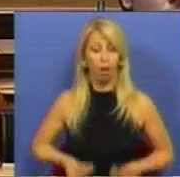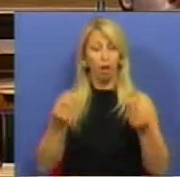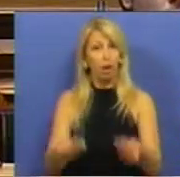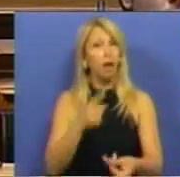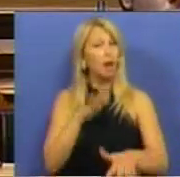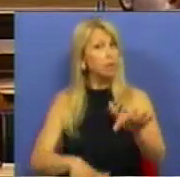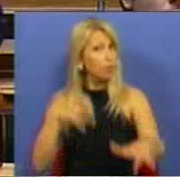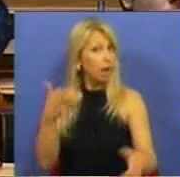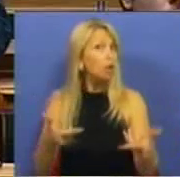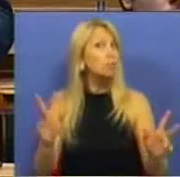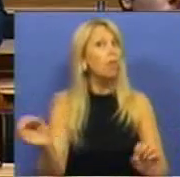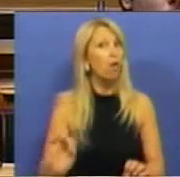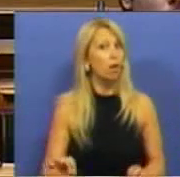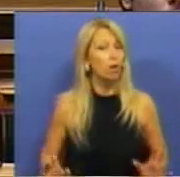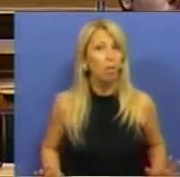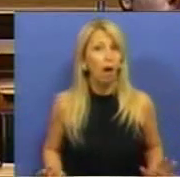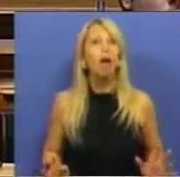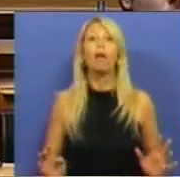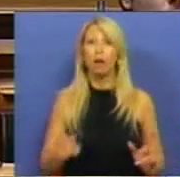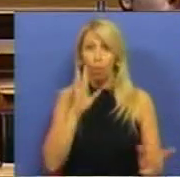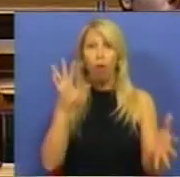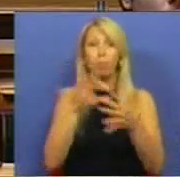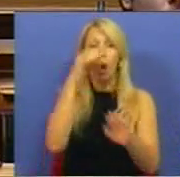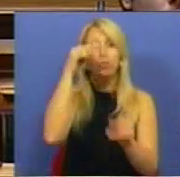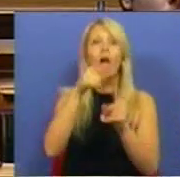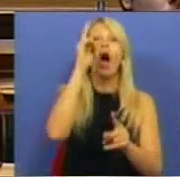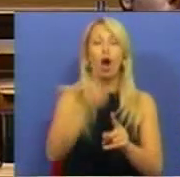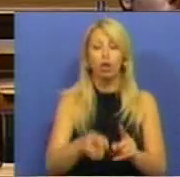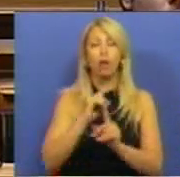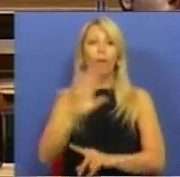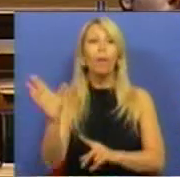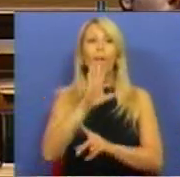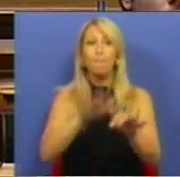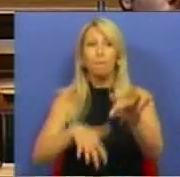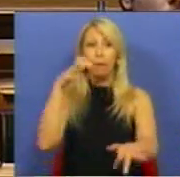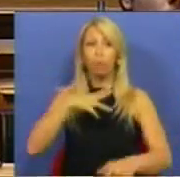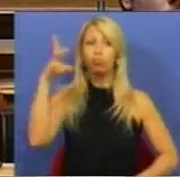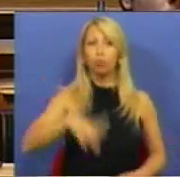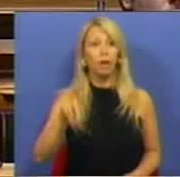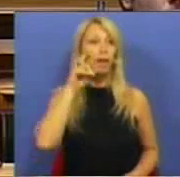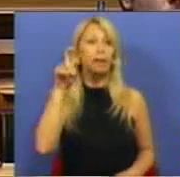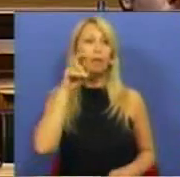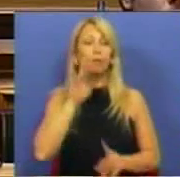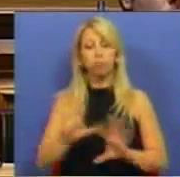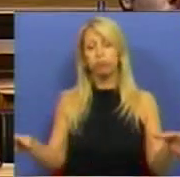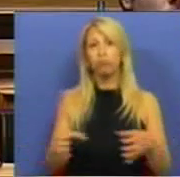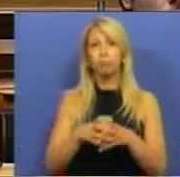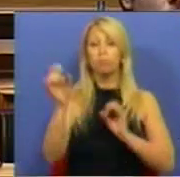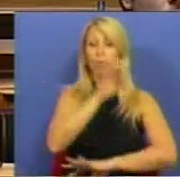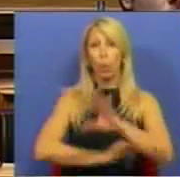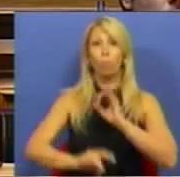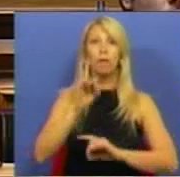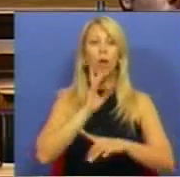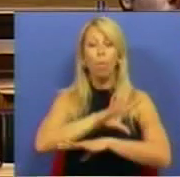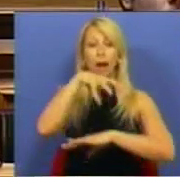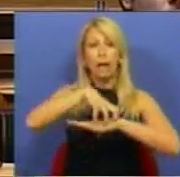Assembleia no sentido do Parlamento Português, defender junto das instâncias comunitárias a criação de uma agência de notação de risco